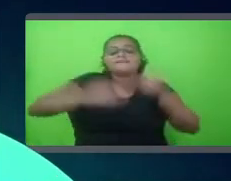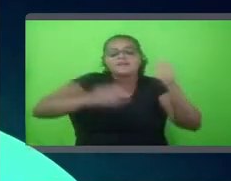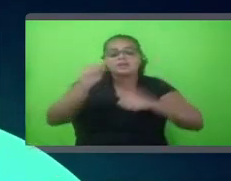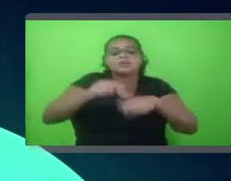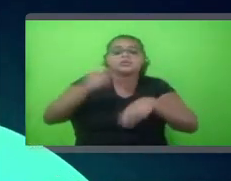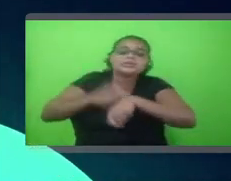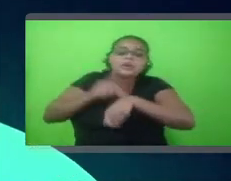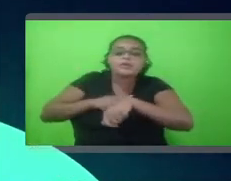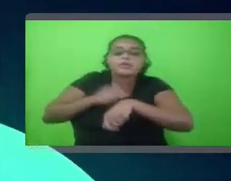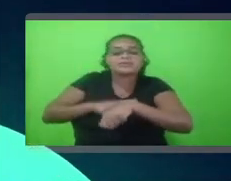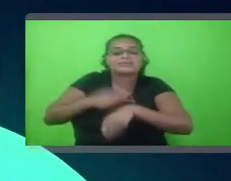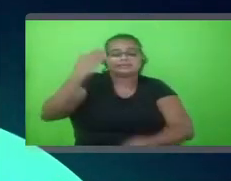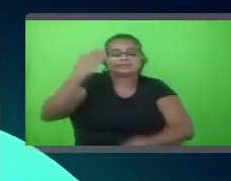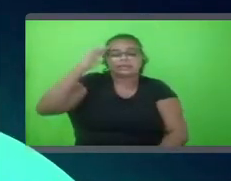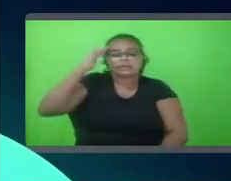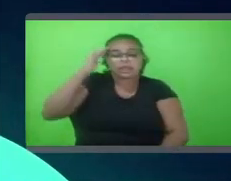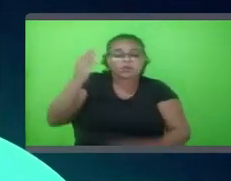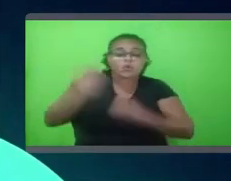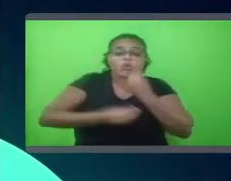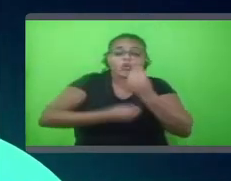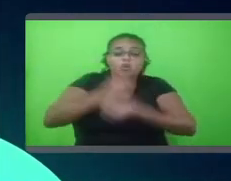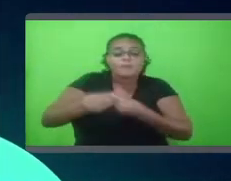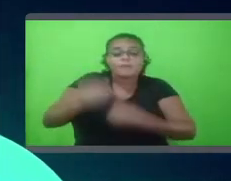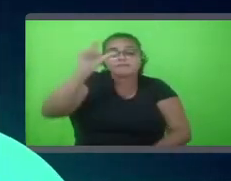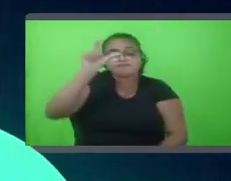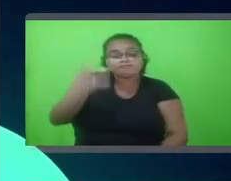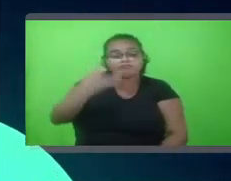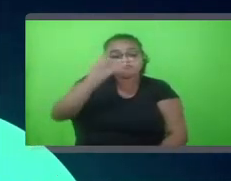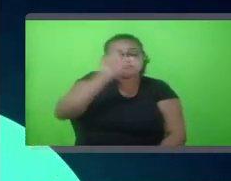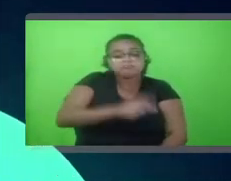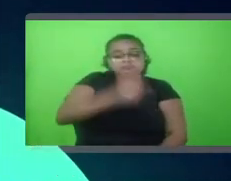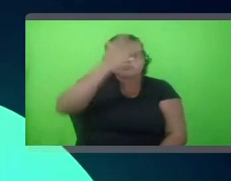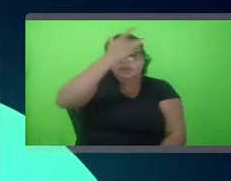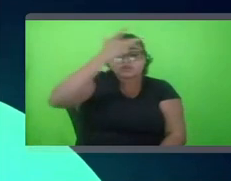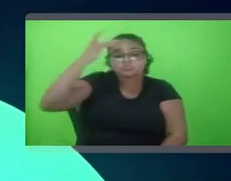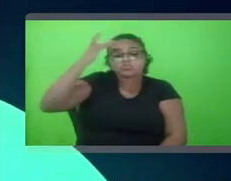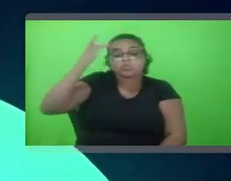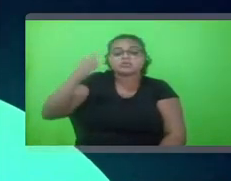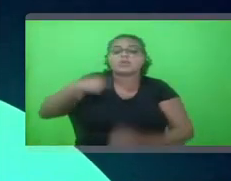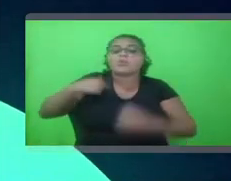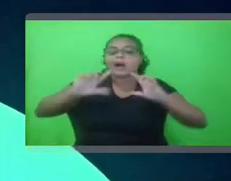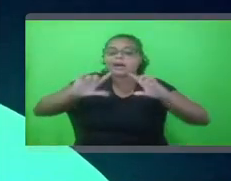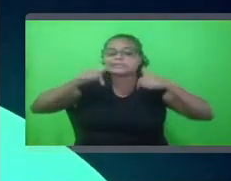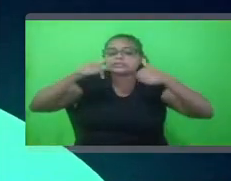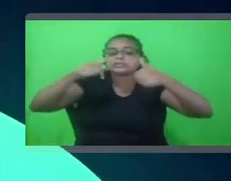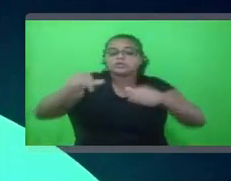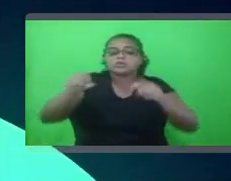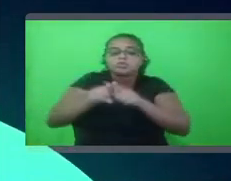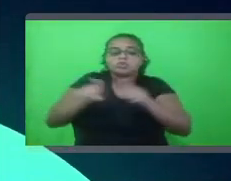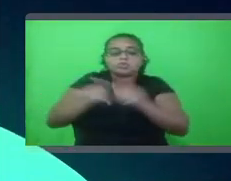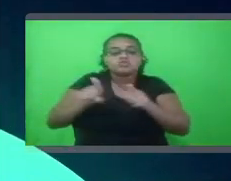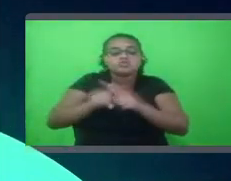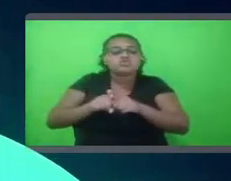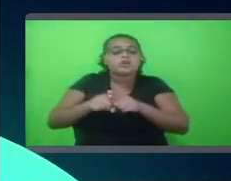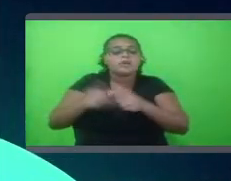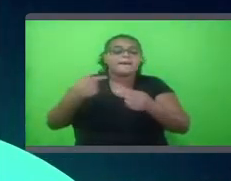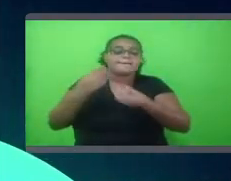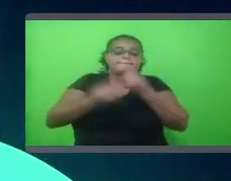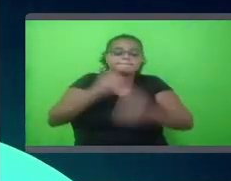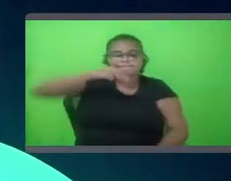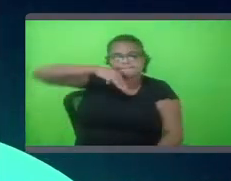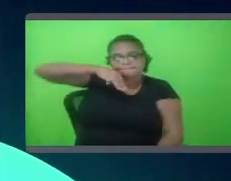entender como é que está o funcionamento das pessoas de acordo com as suas ações de mídia, suas ações, enfim, que você está realizando ali.